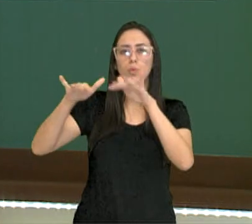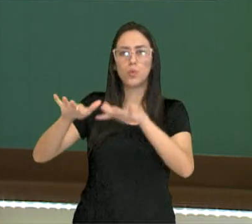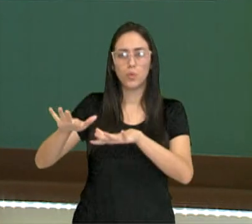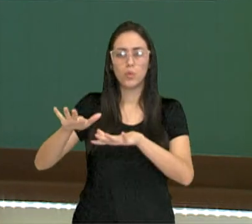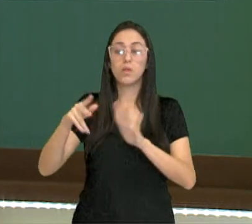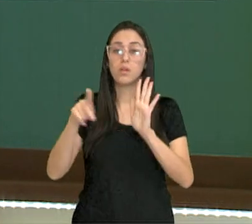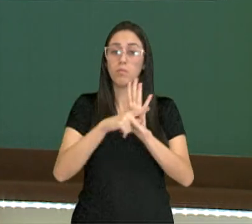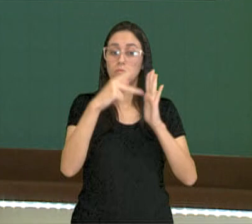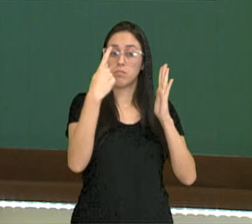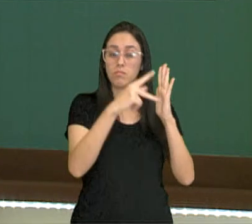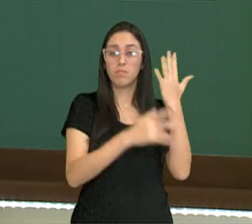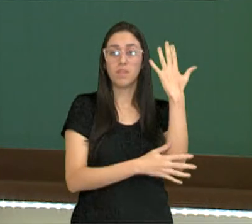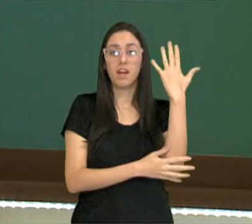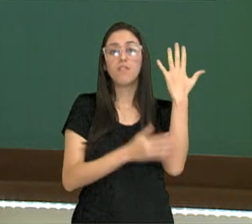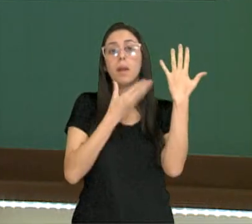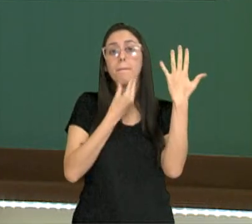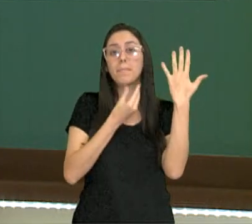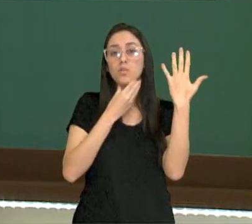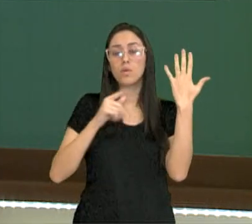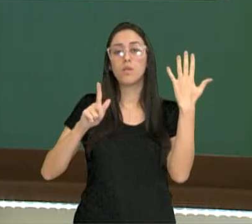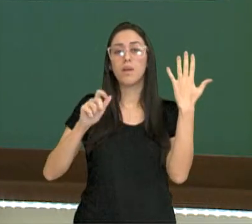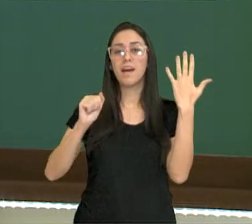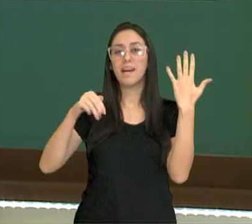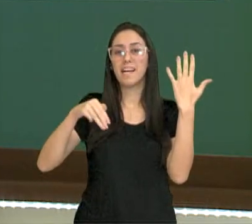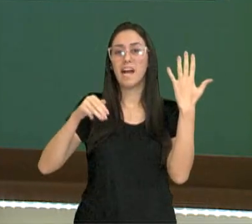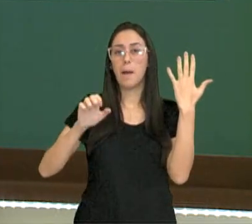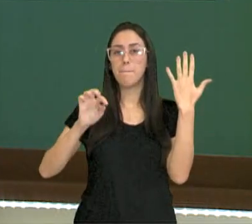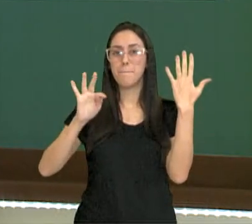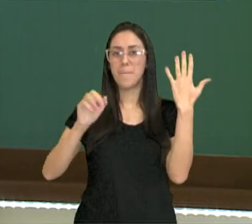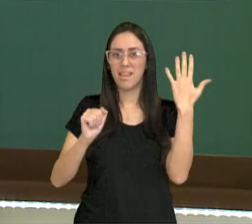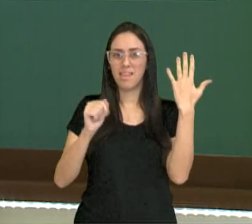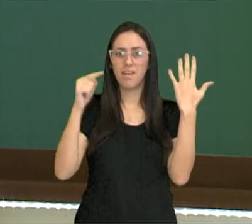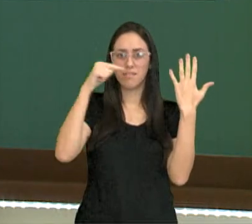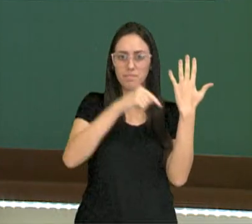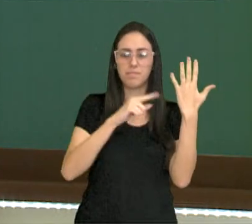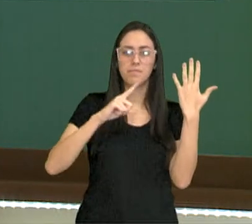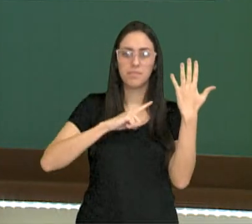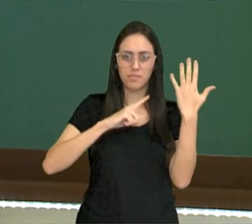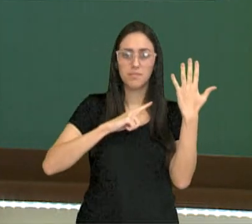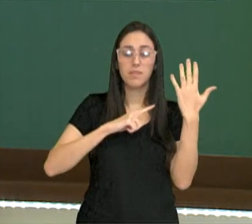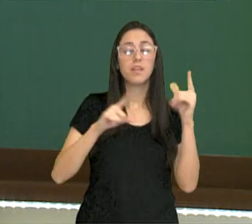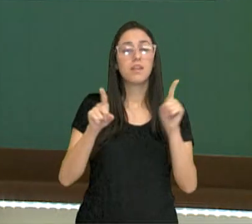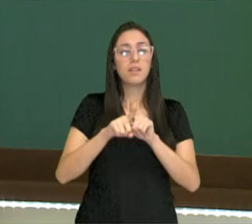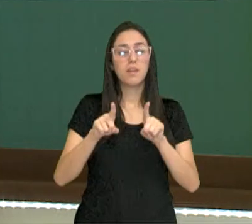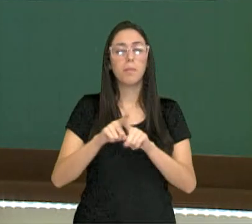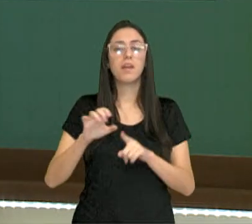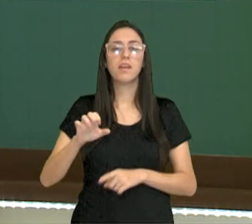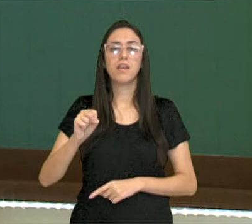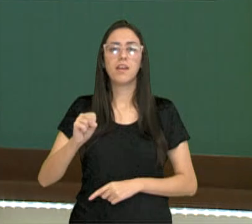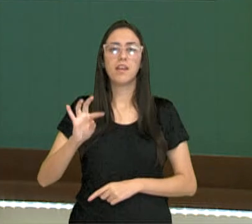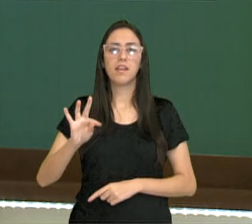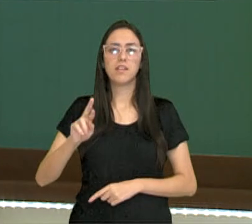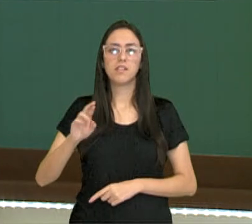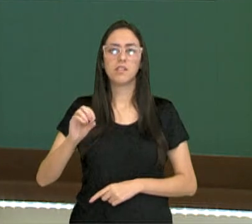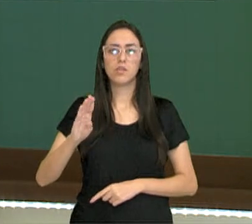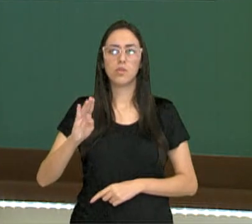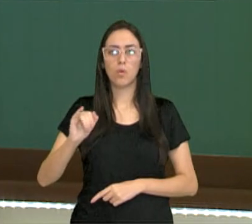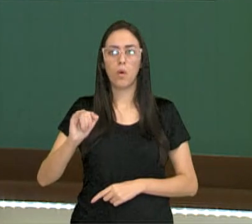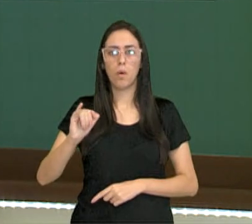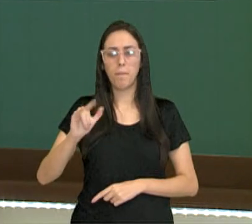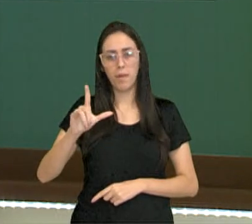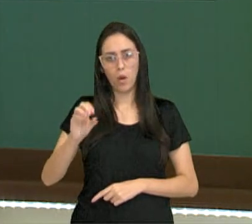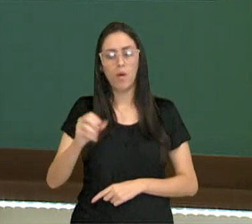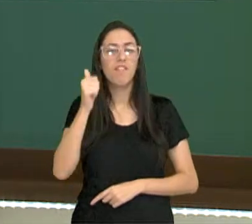que vai conter o gameta masculino. Eu tenho também estróbulos femininos, que produzem o gameta feminino.